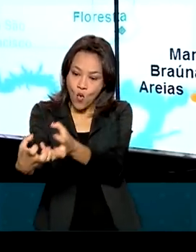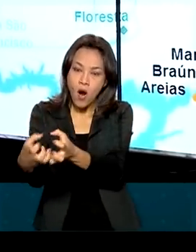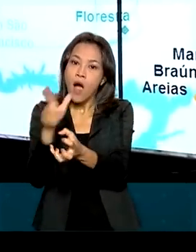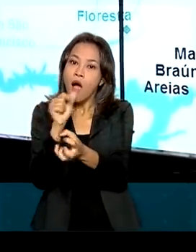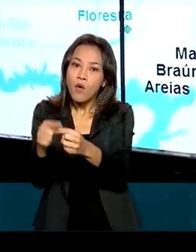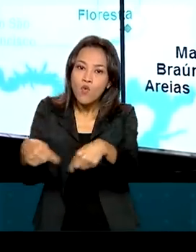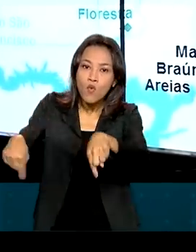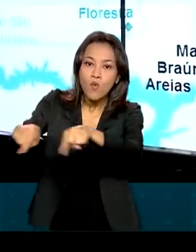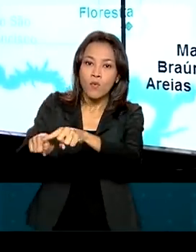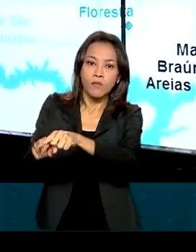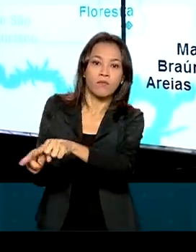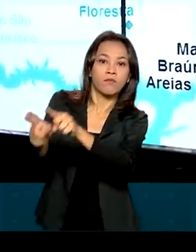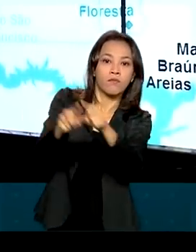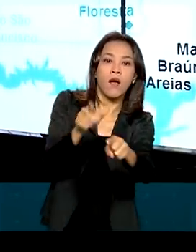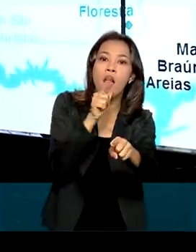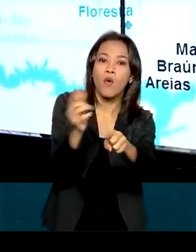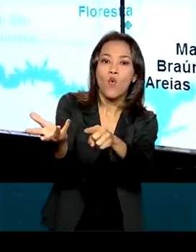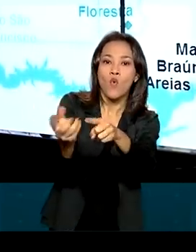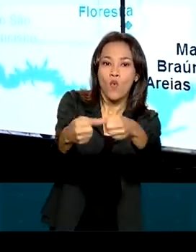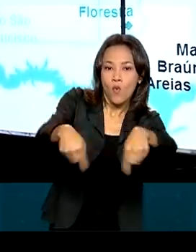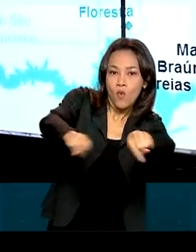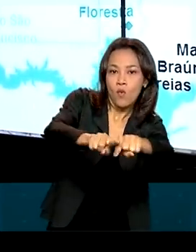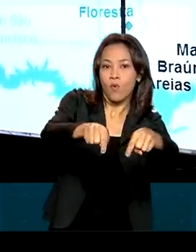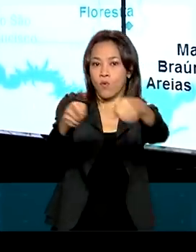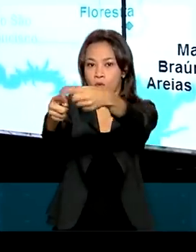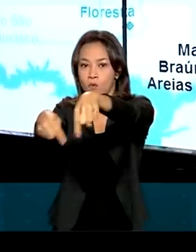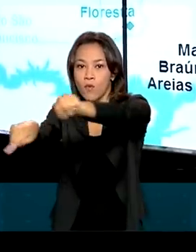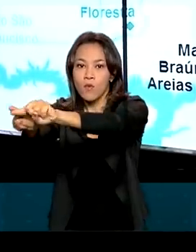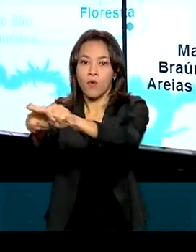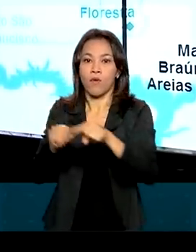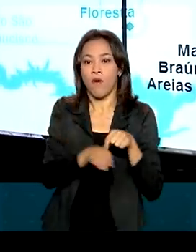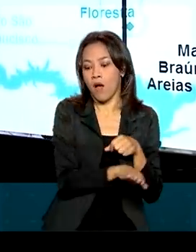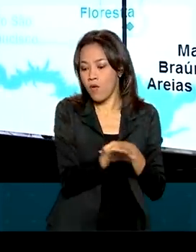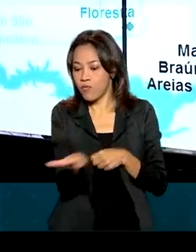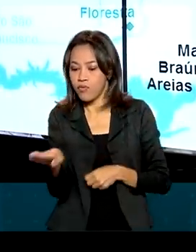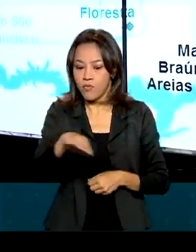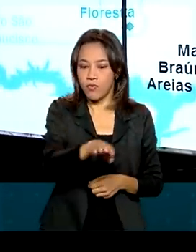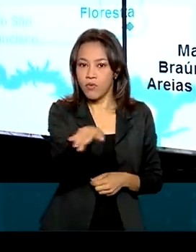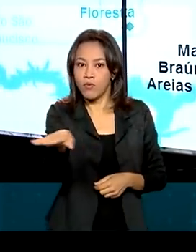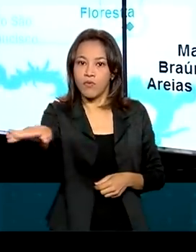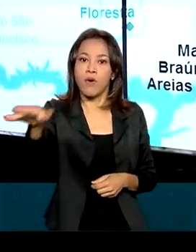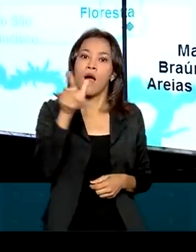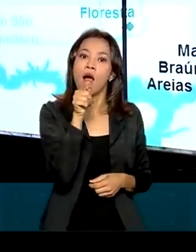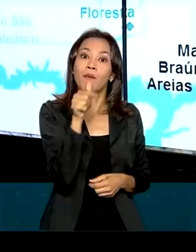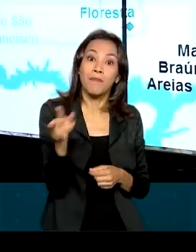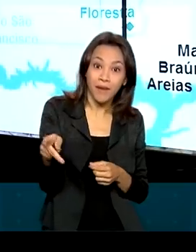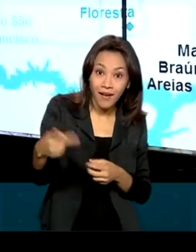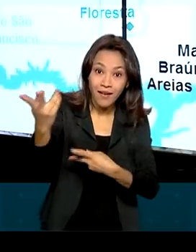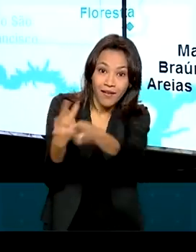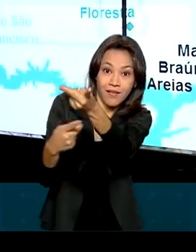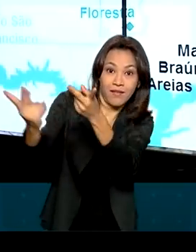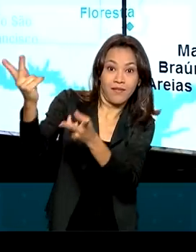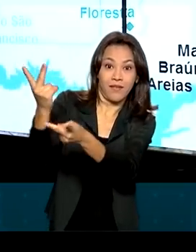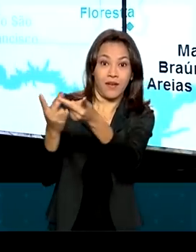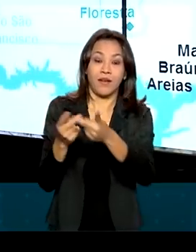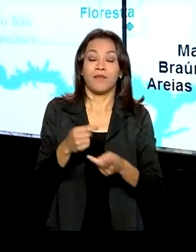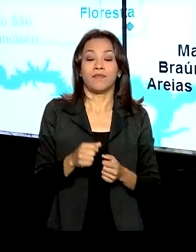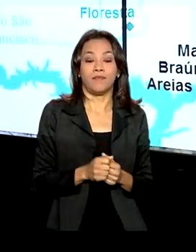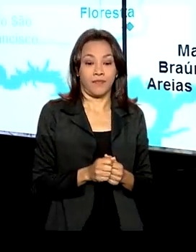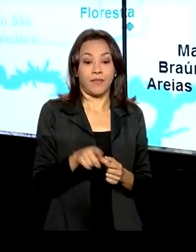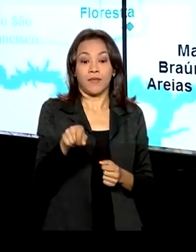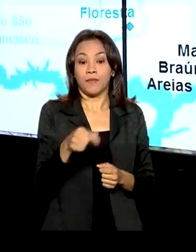e dos reservatórios nós derivamos para entregar para os rios